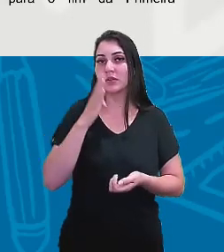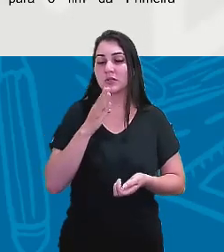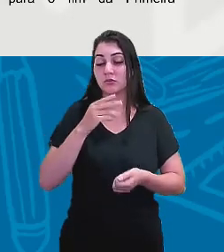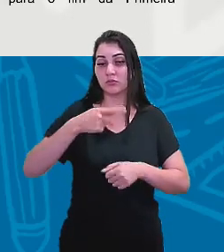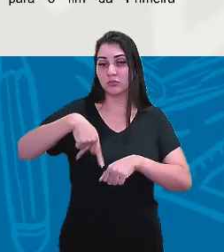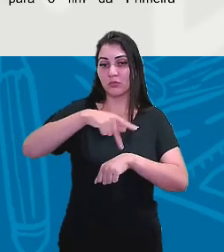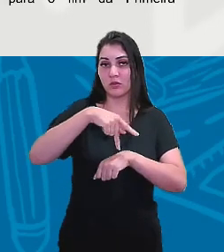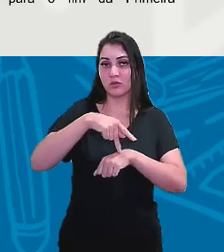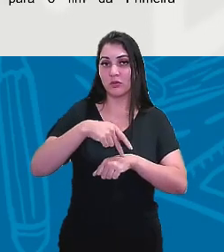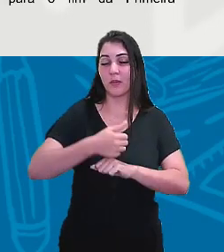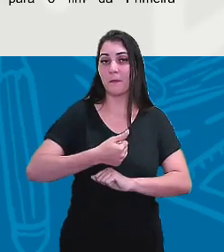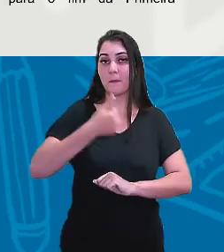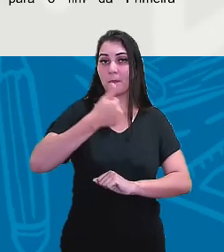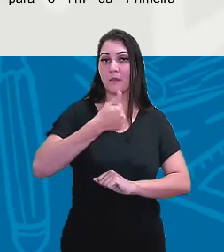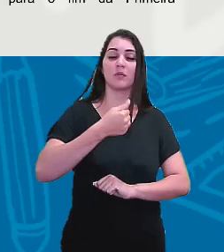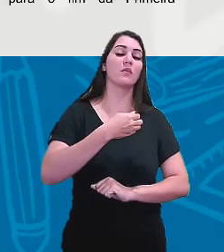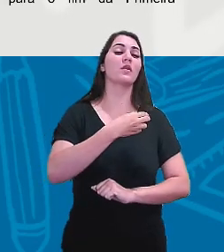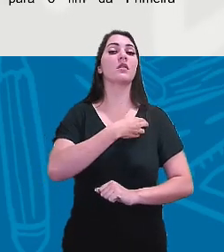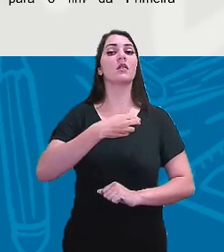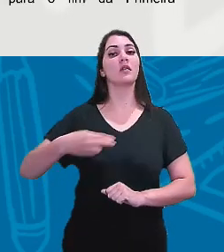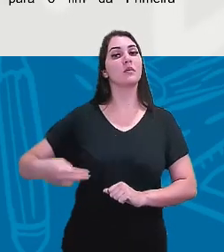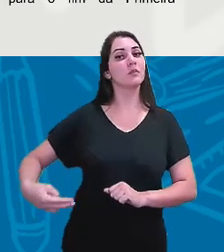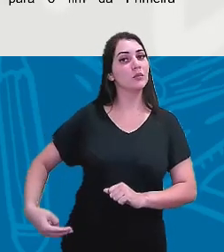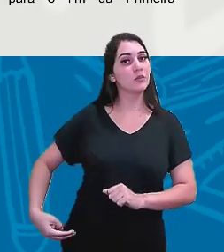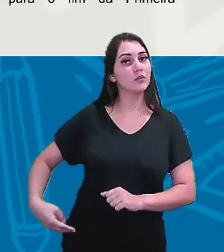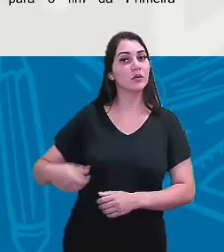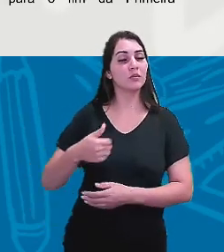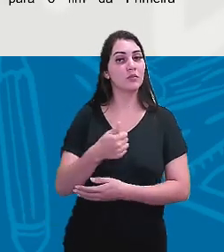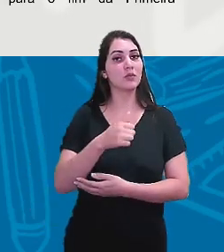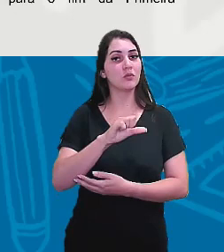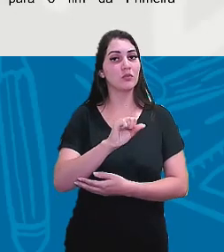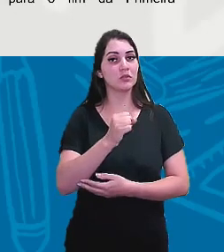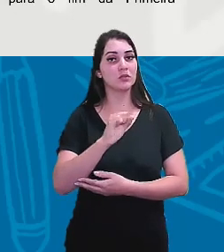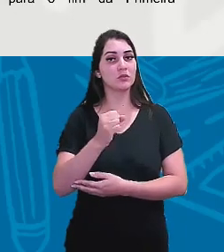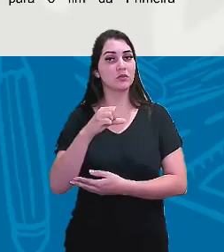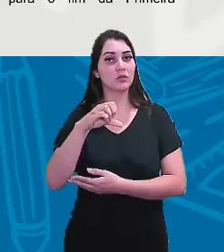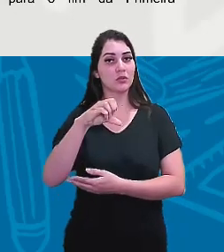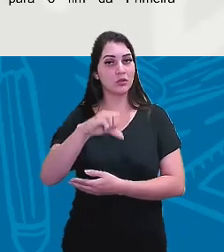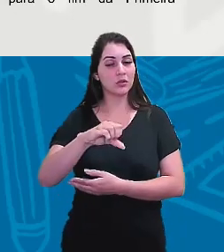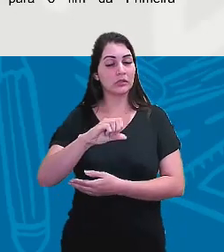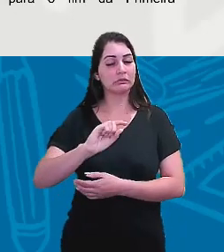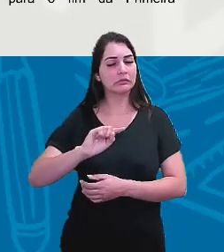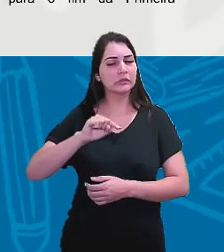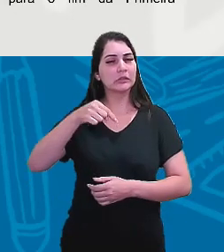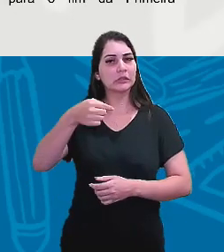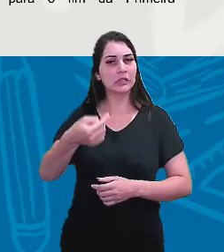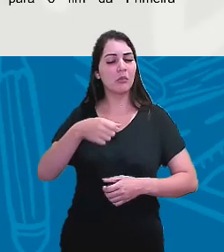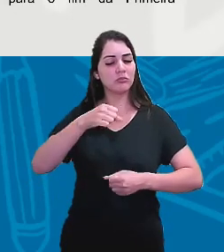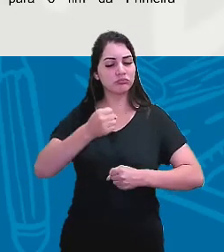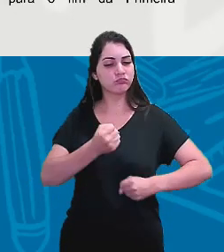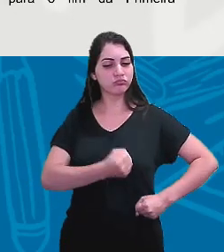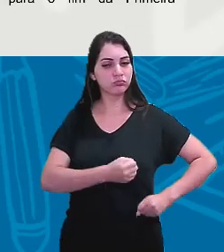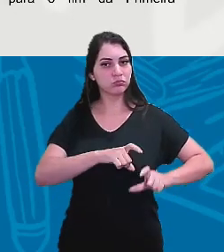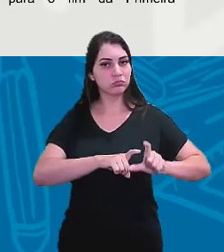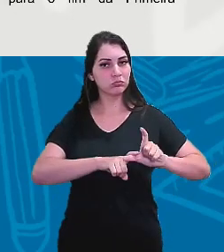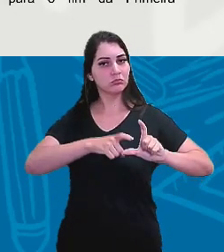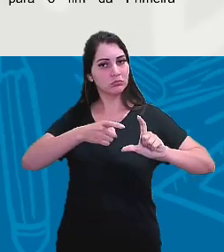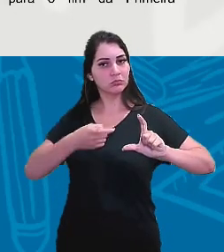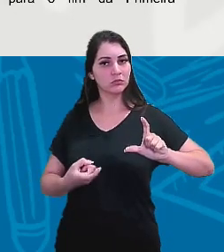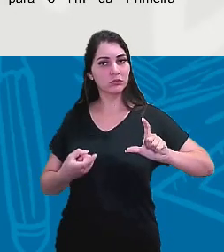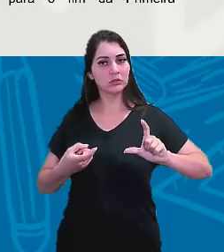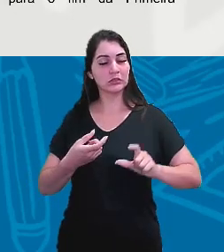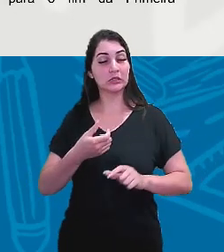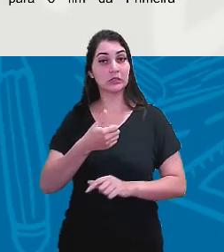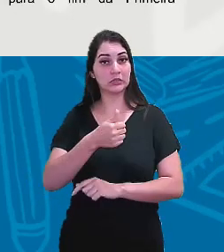Primeira República, lá em 1889, após a sua proclamação, lá em